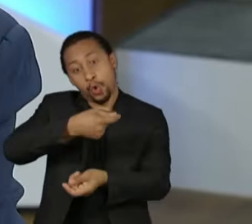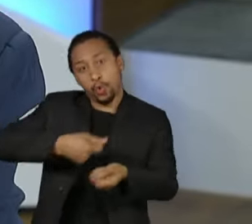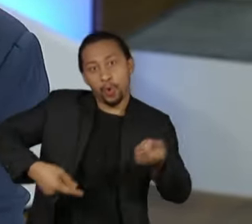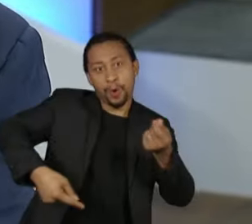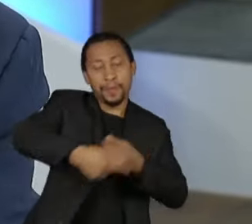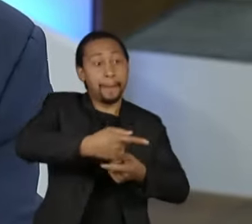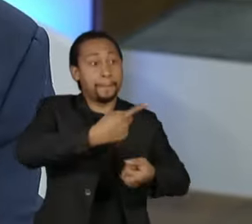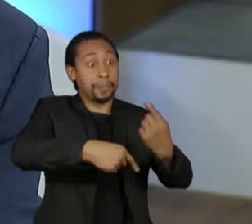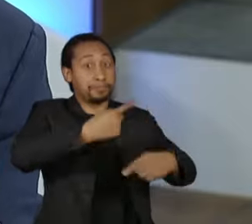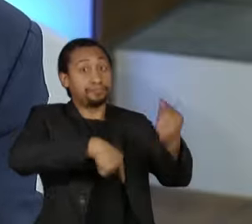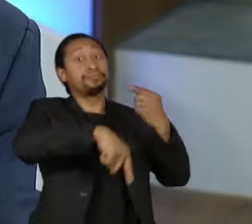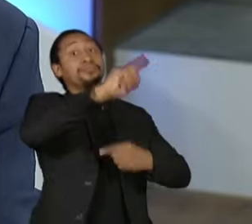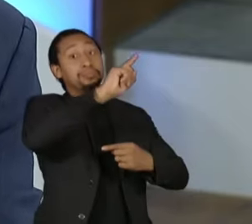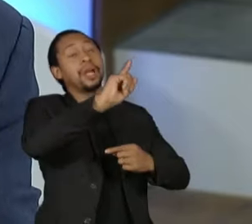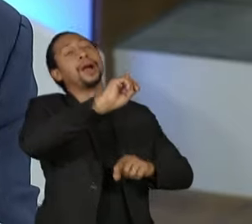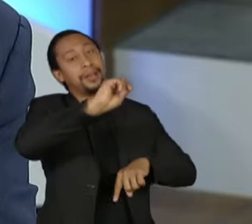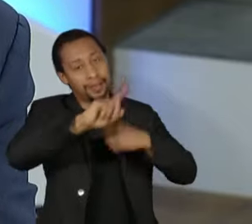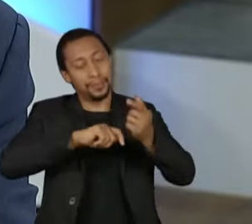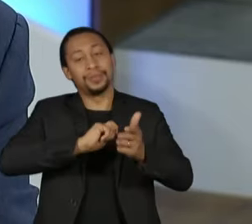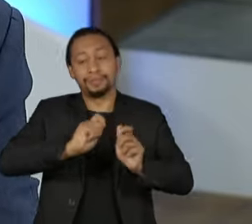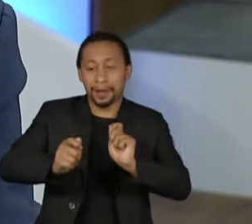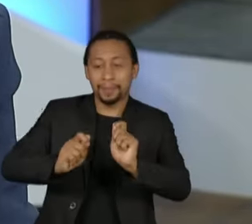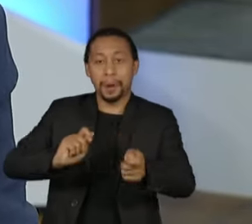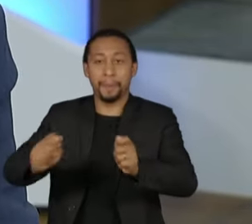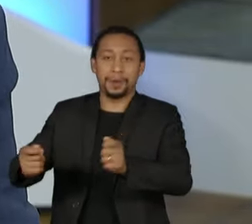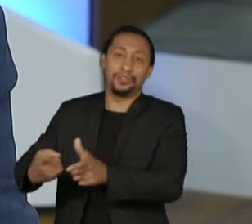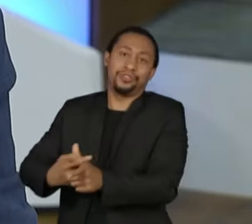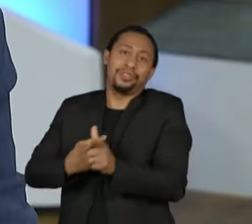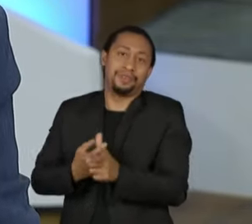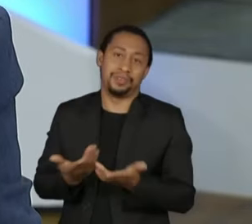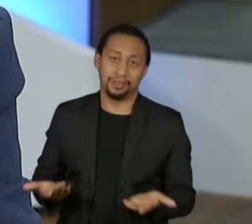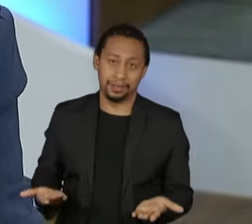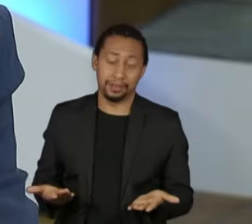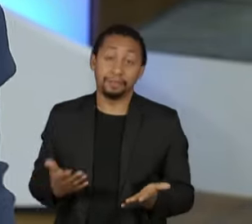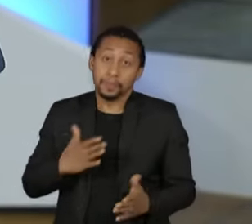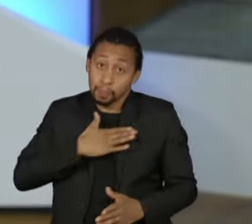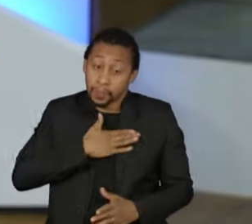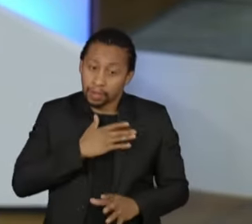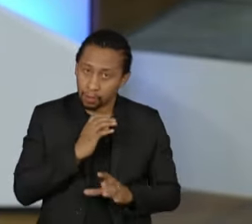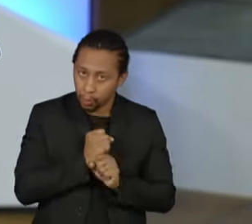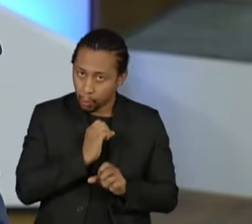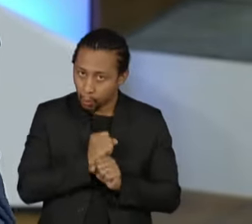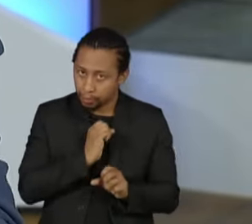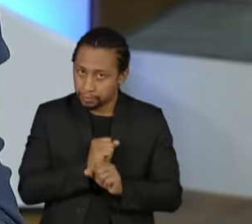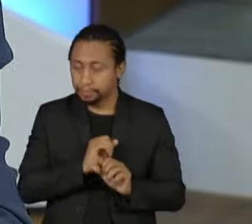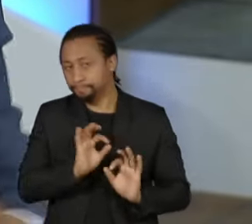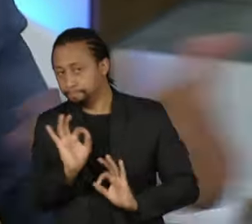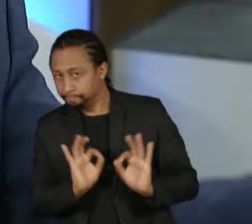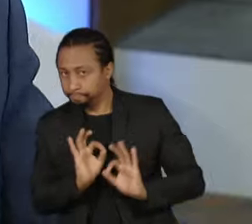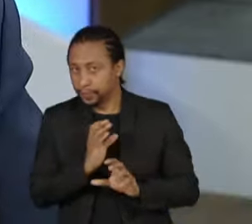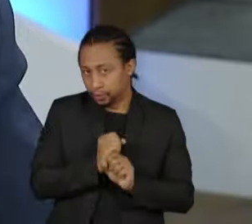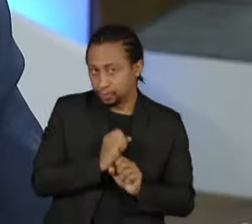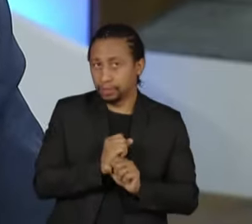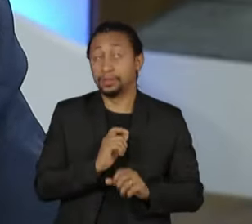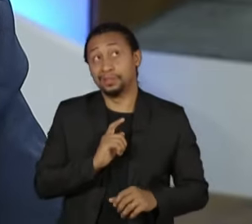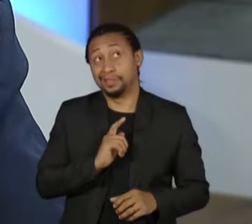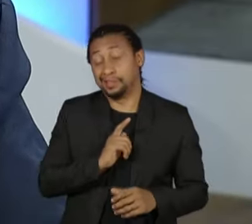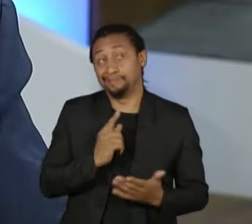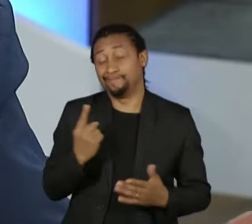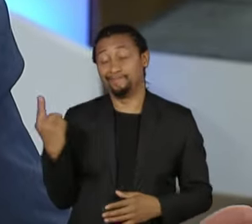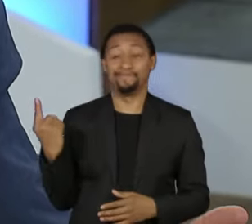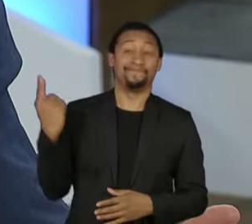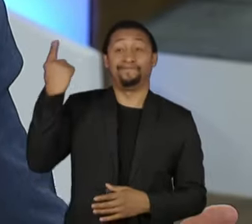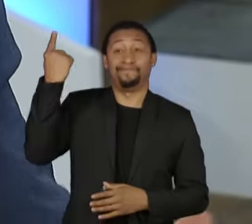área que as possibilidades são baixas. Nas contas que eu faço, nós temos hoje um primário, que é a referência